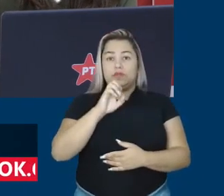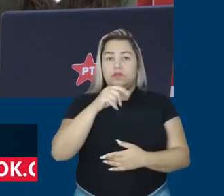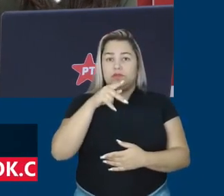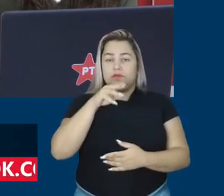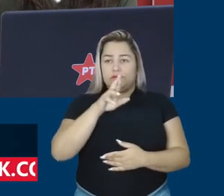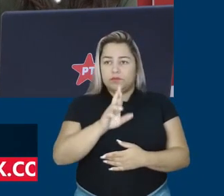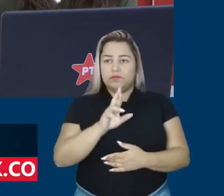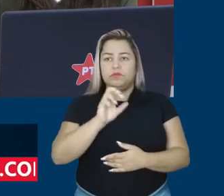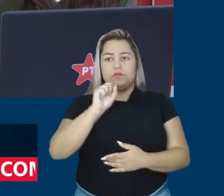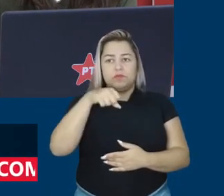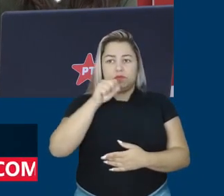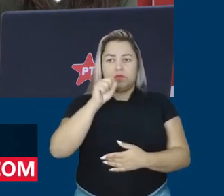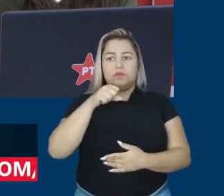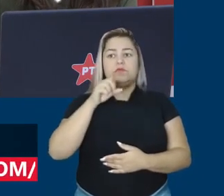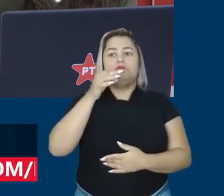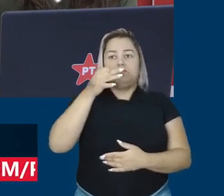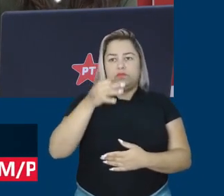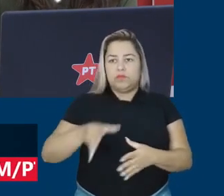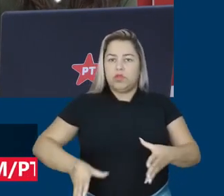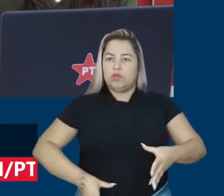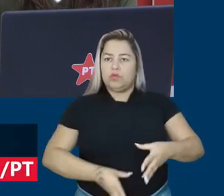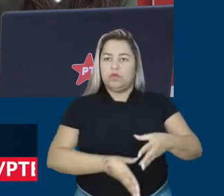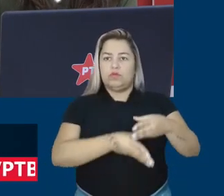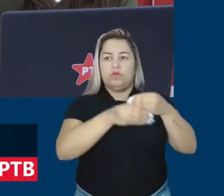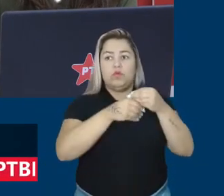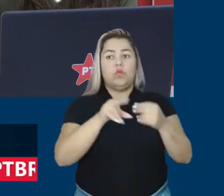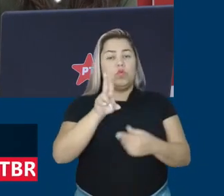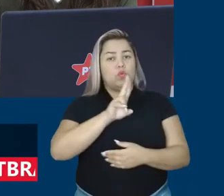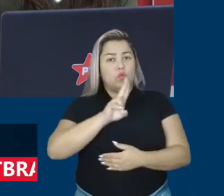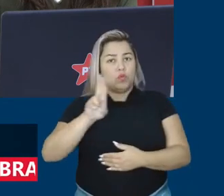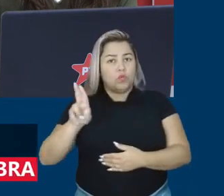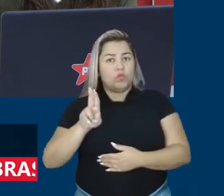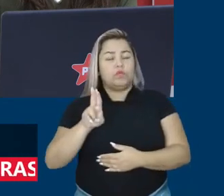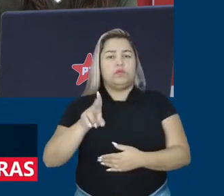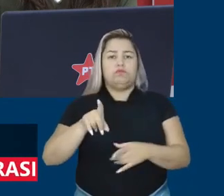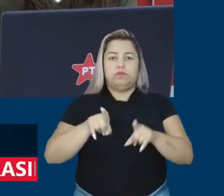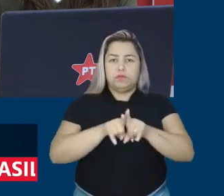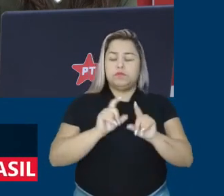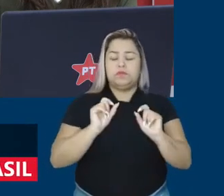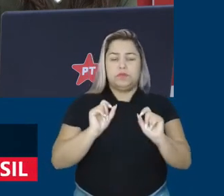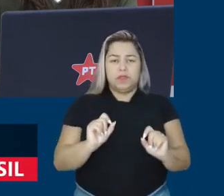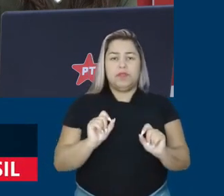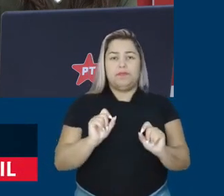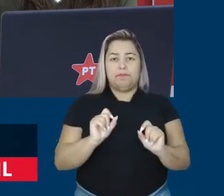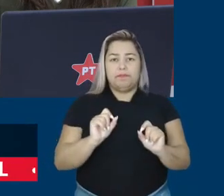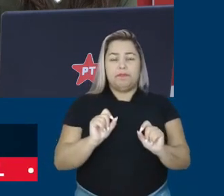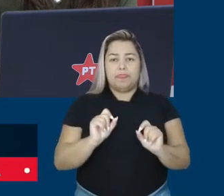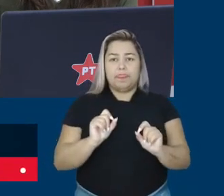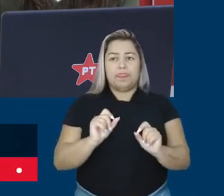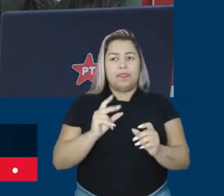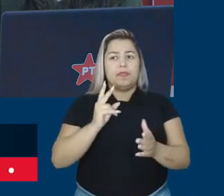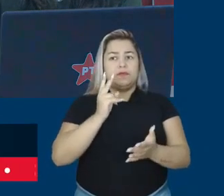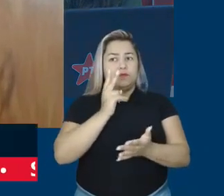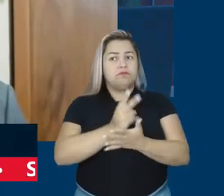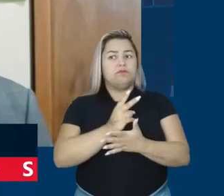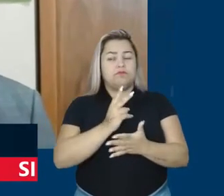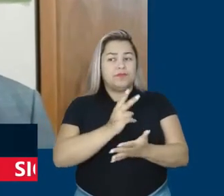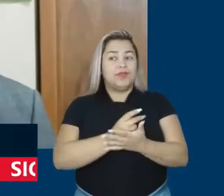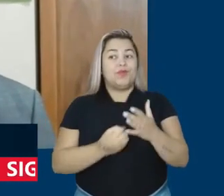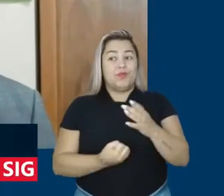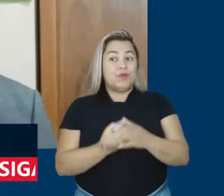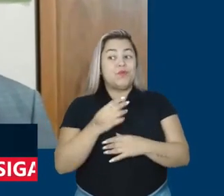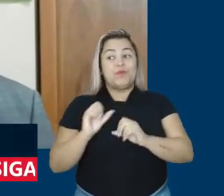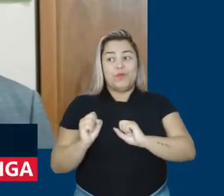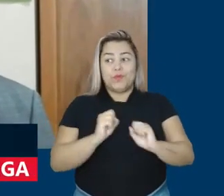Com certeza nós vamos incluir o nome dele no rol de depoentes. Ele é o autor intelectual, se é que